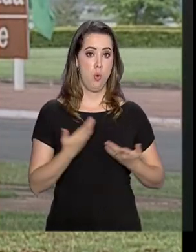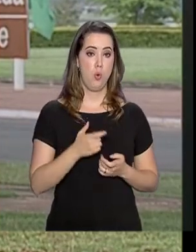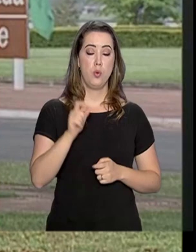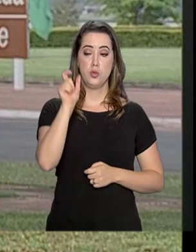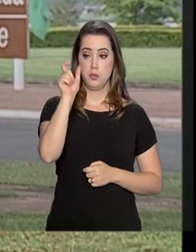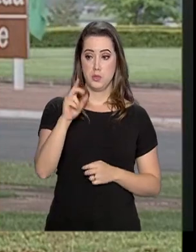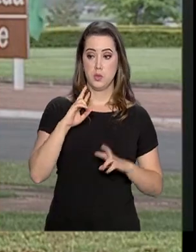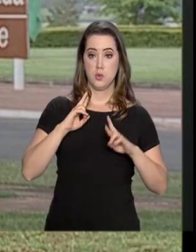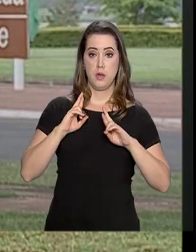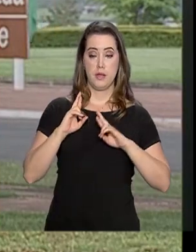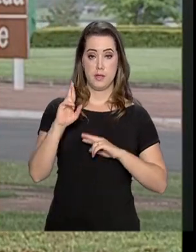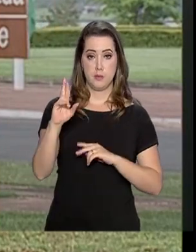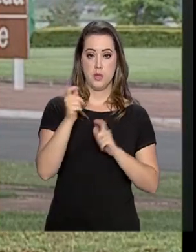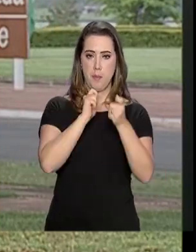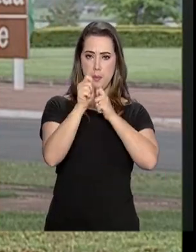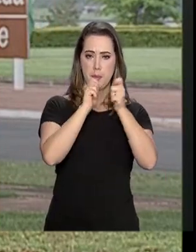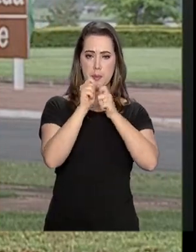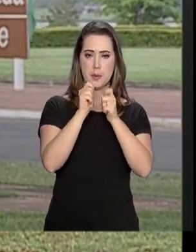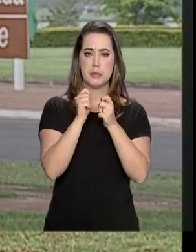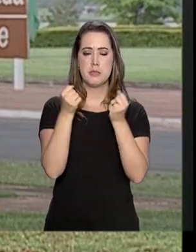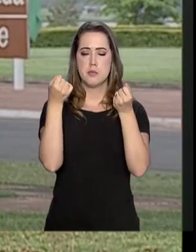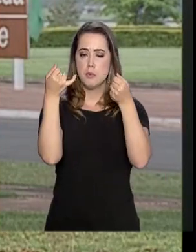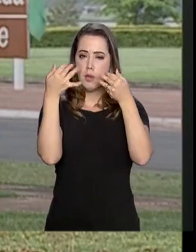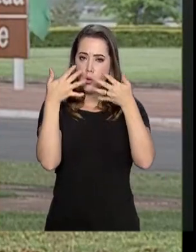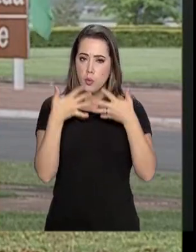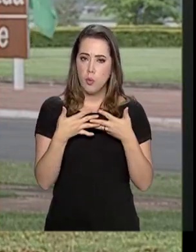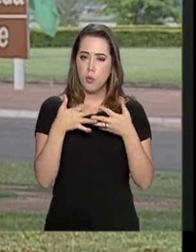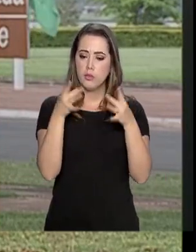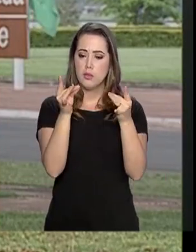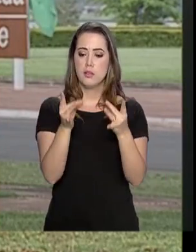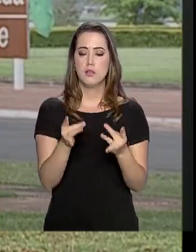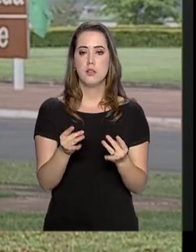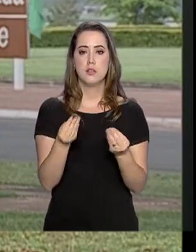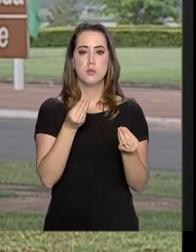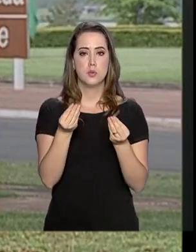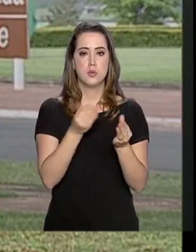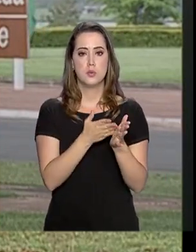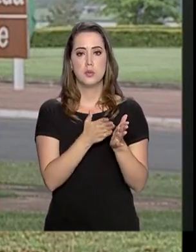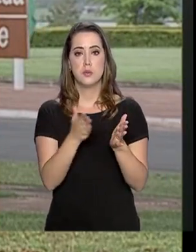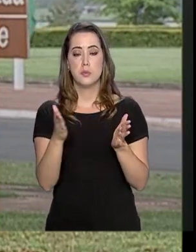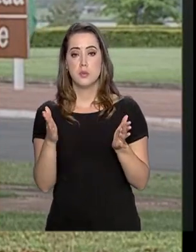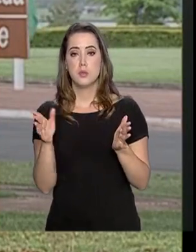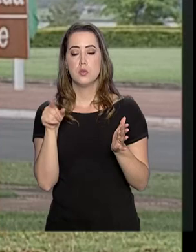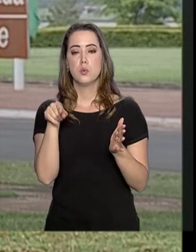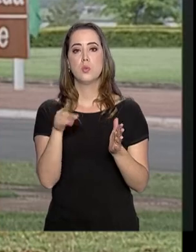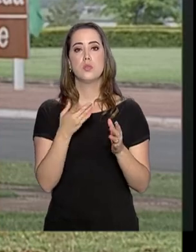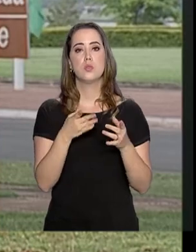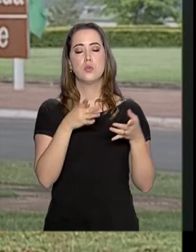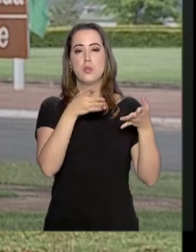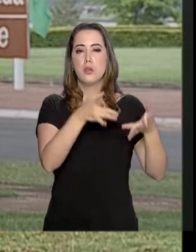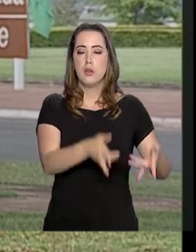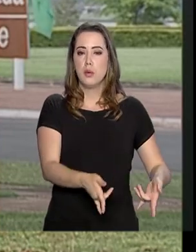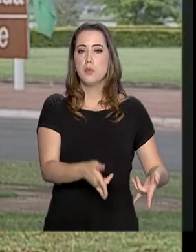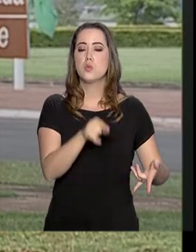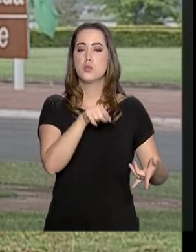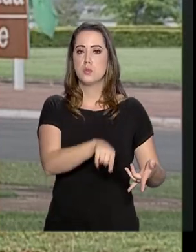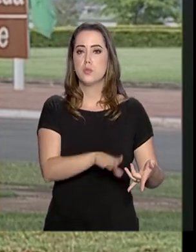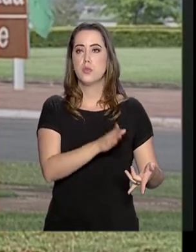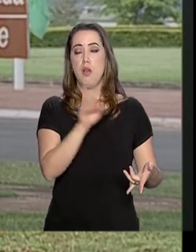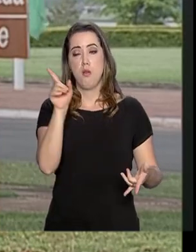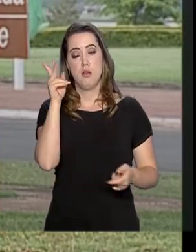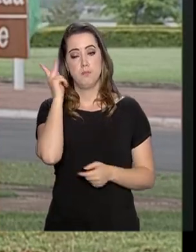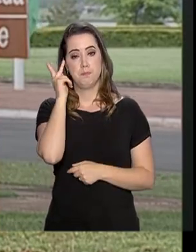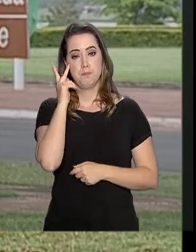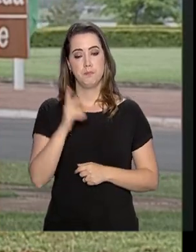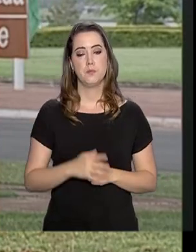passo a passo o procedimento dessa cirurgia e também o tempo de internação que o presidente Jair Bolsonaro passou lá em